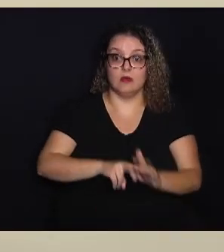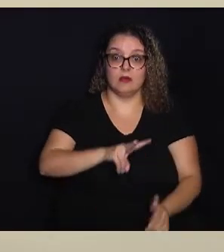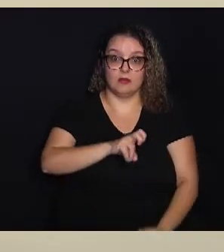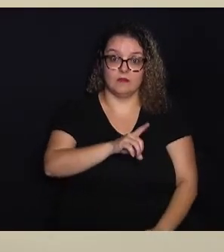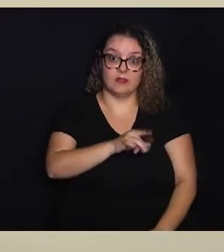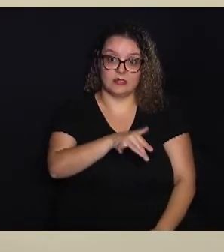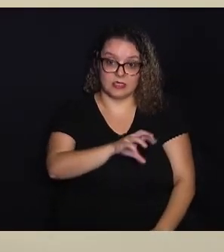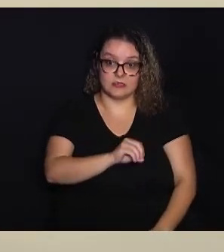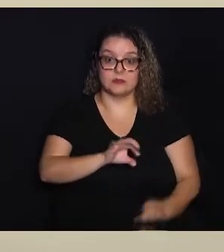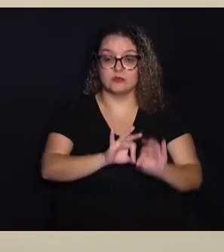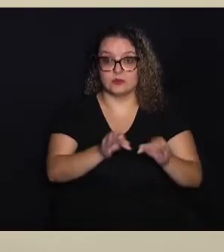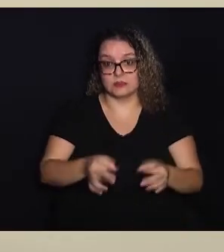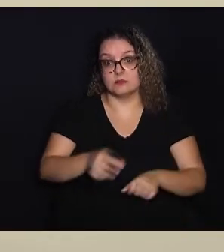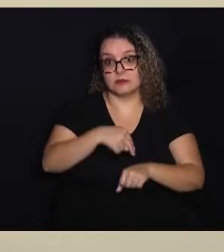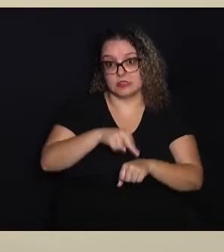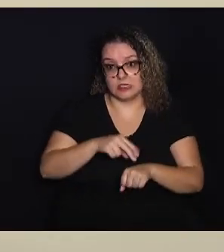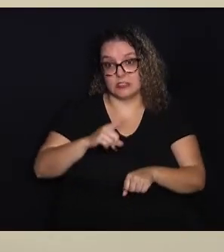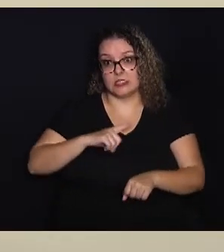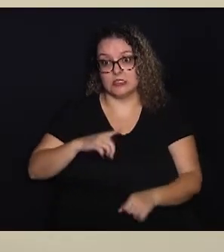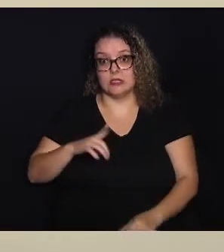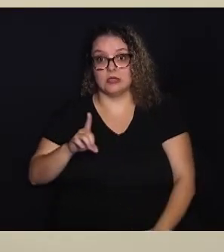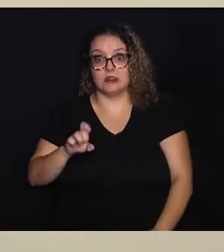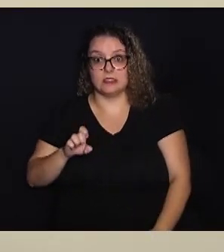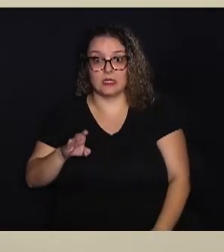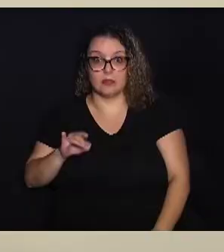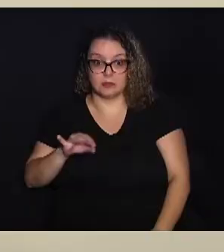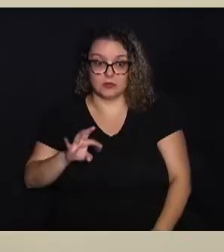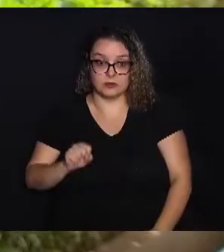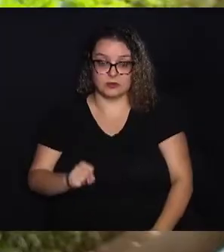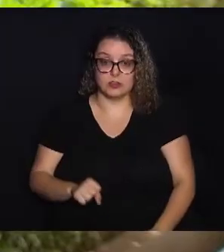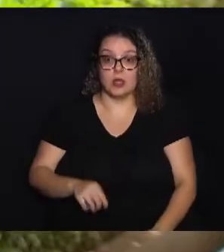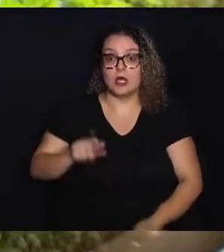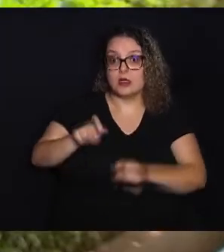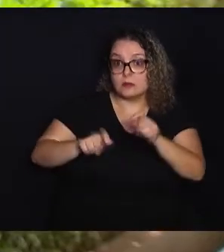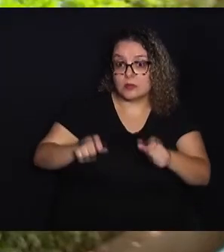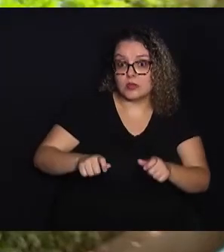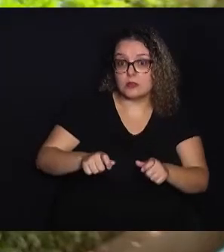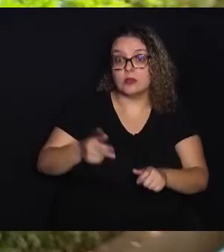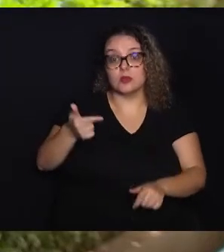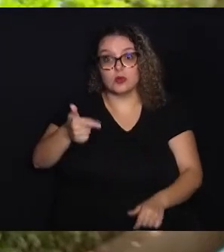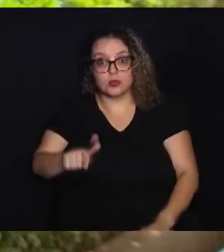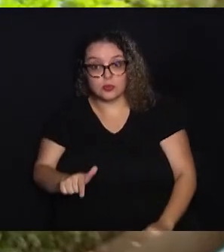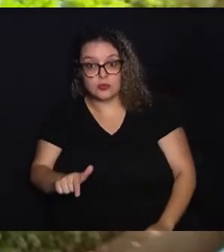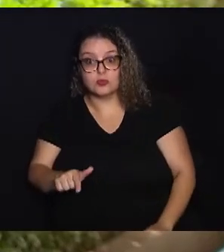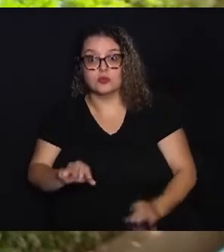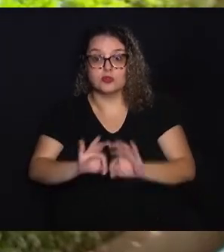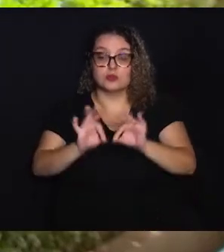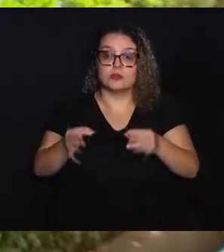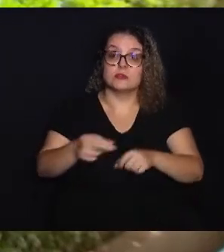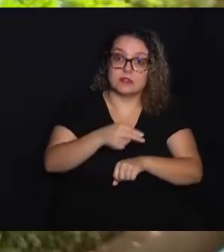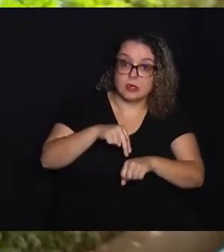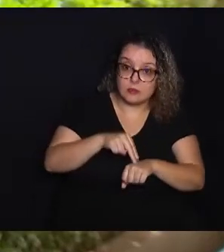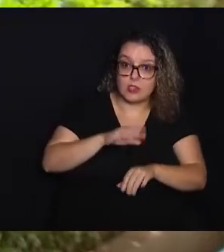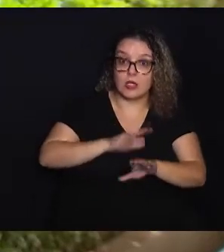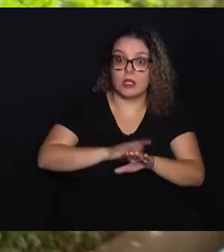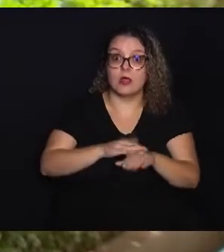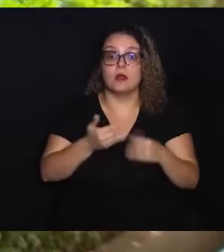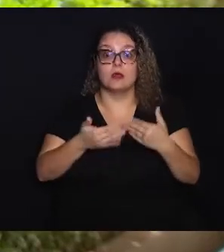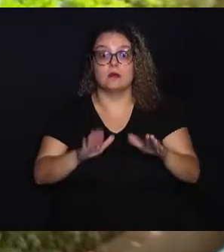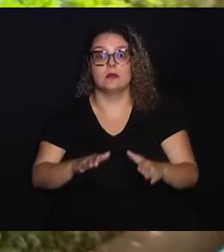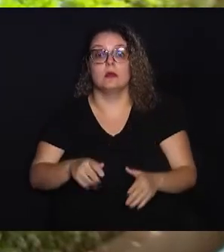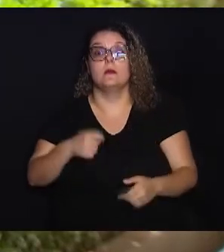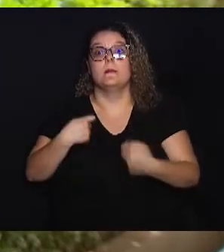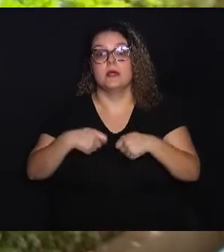vedação ao regime do Simples Nacional possuir débitos com ente municipal O contribuinte que quiser manter a opção do Simples Nacional